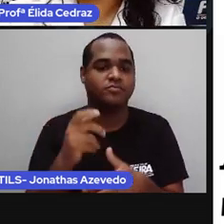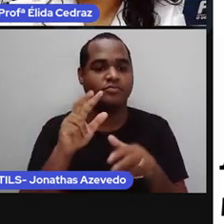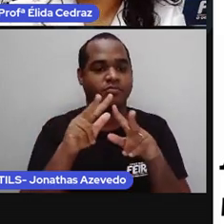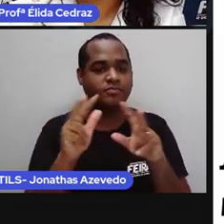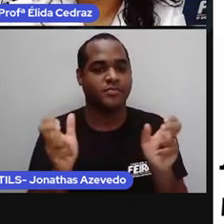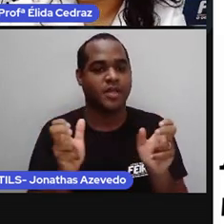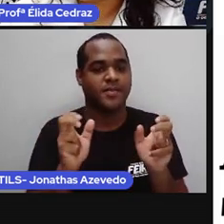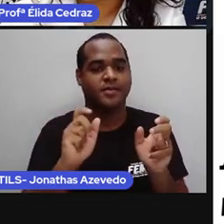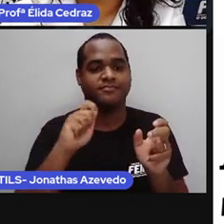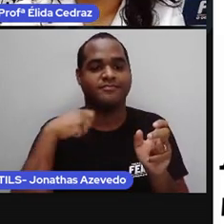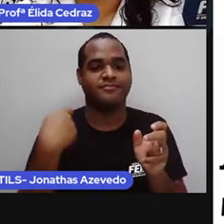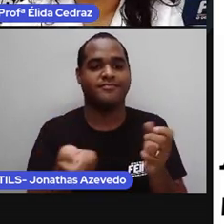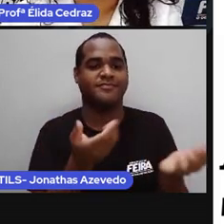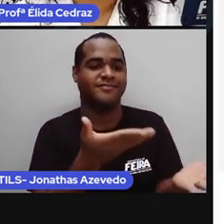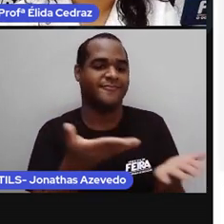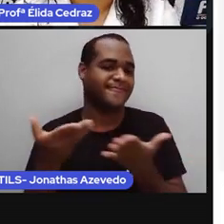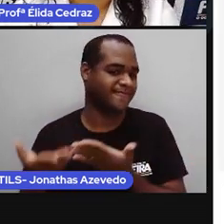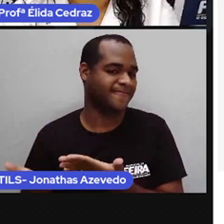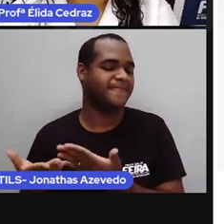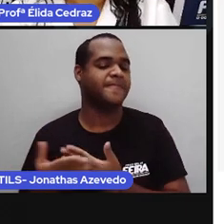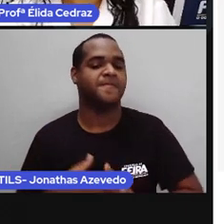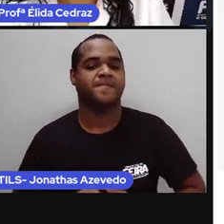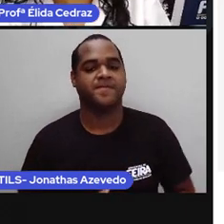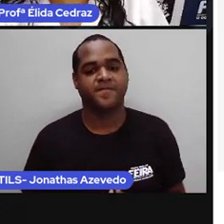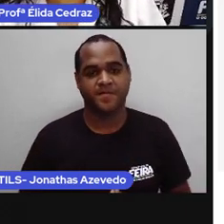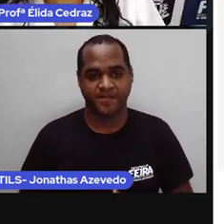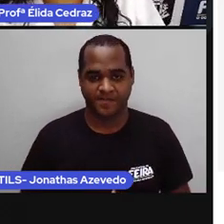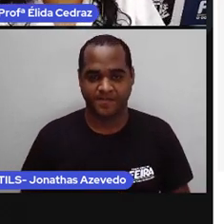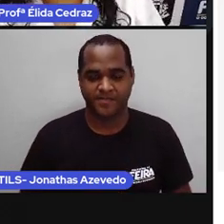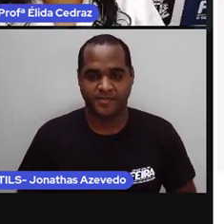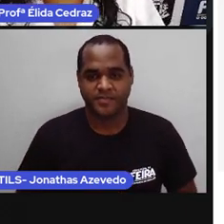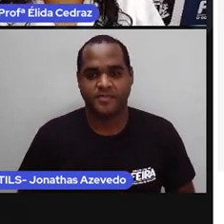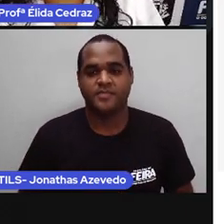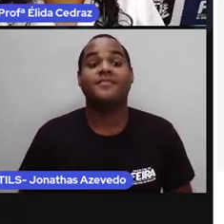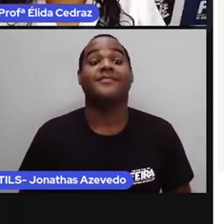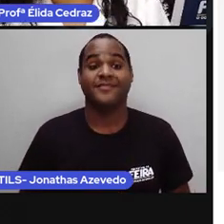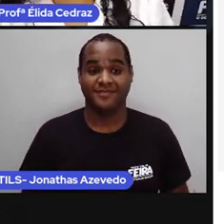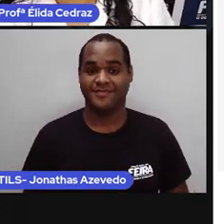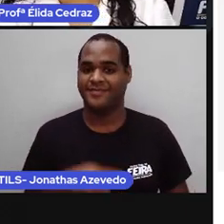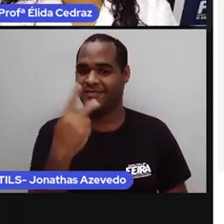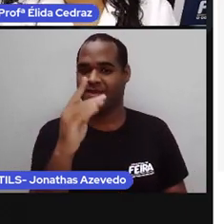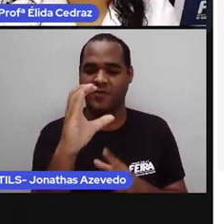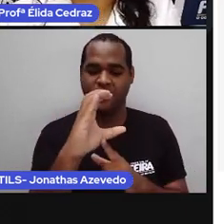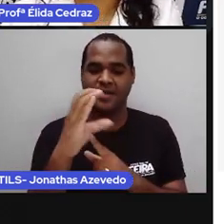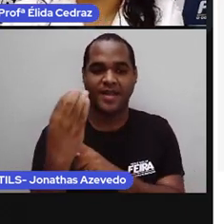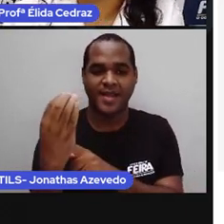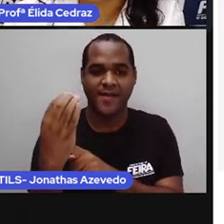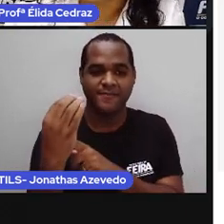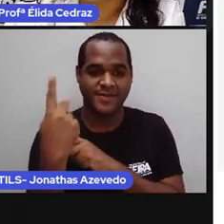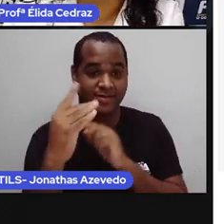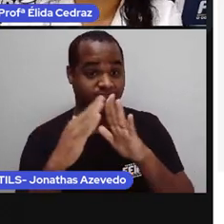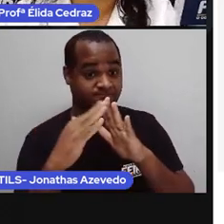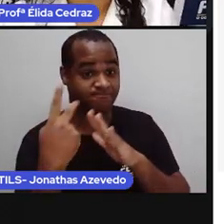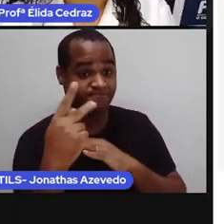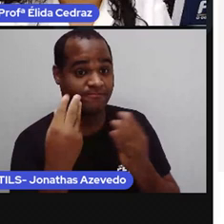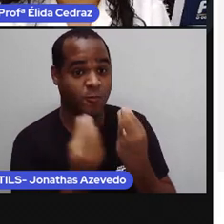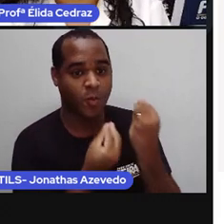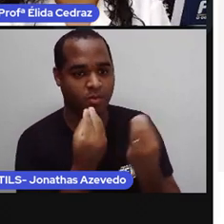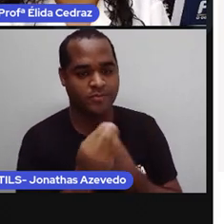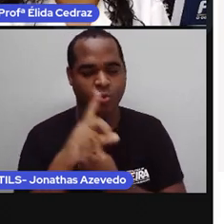convite. Como está o tempo? Está ensolarado?